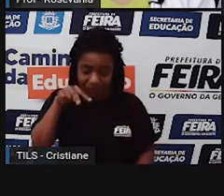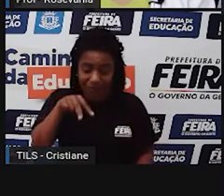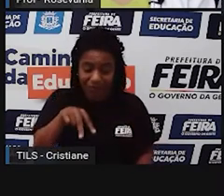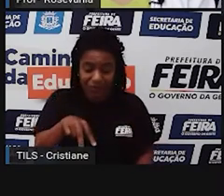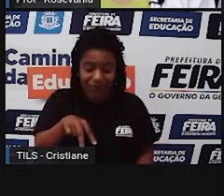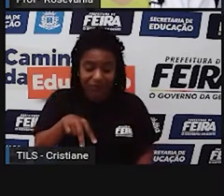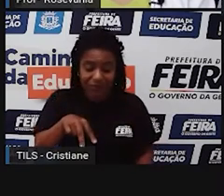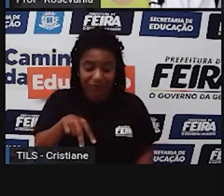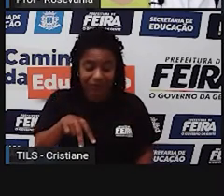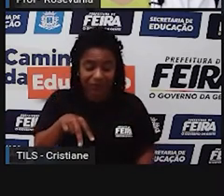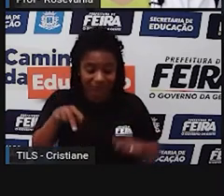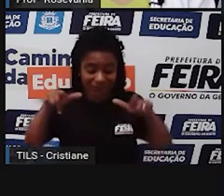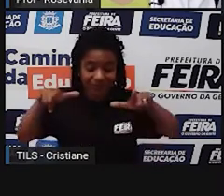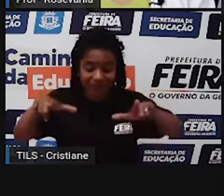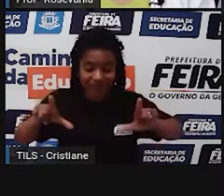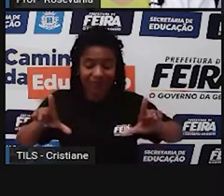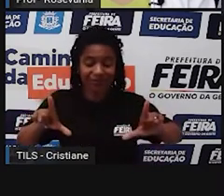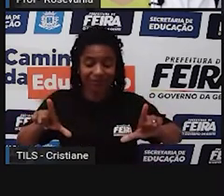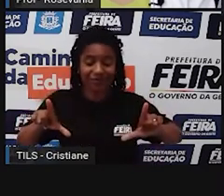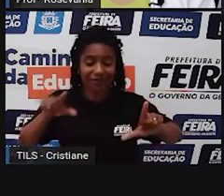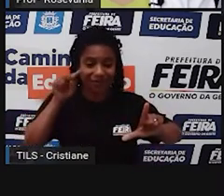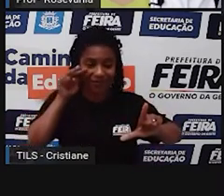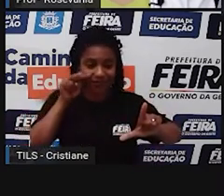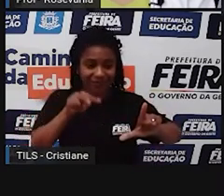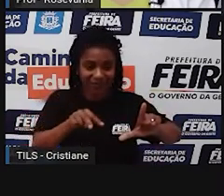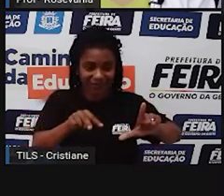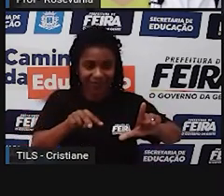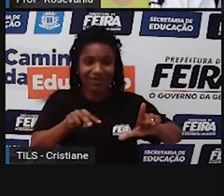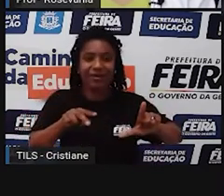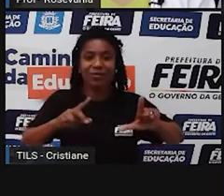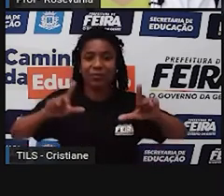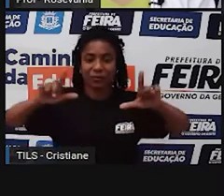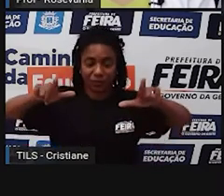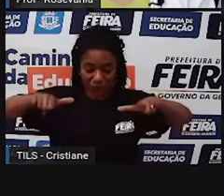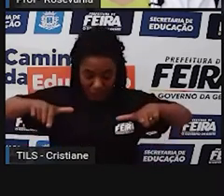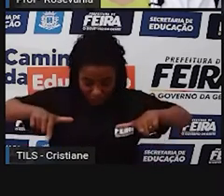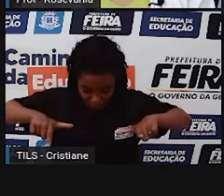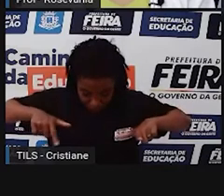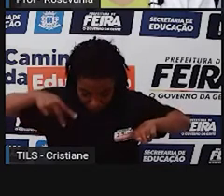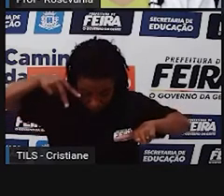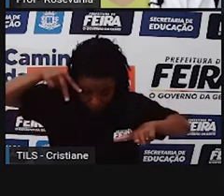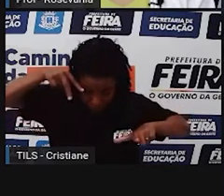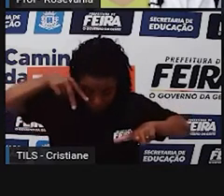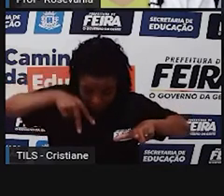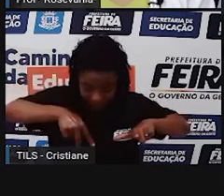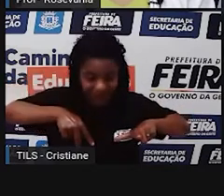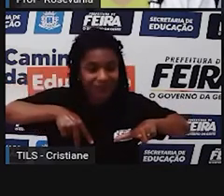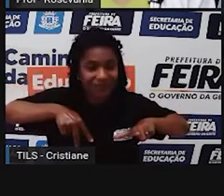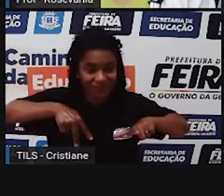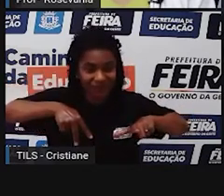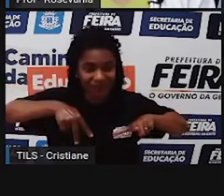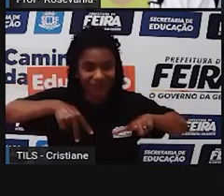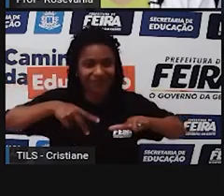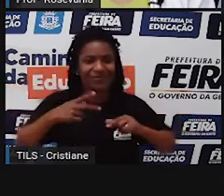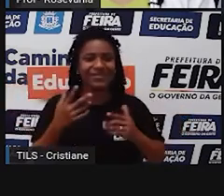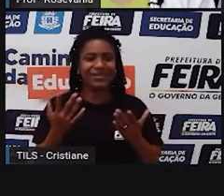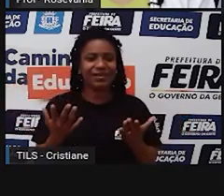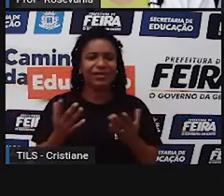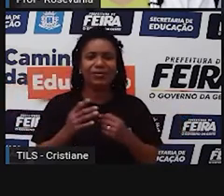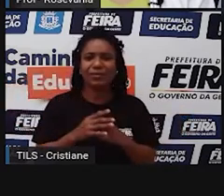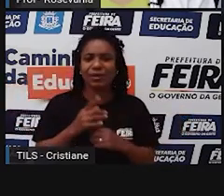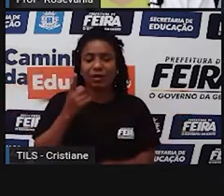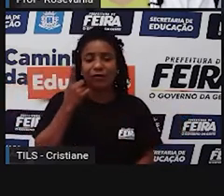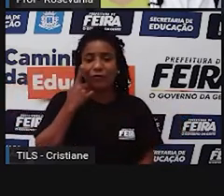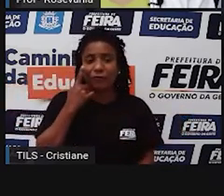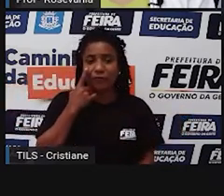e olha esse aqui que forma um ângulo reto, né? Que é a posição vertical, visto do alto. Aí o que será que ele